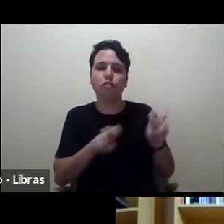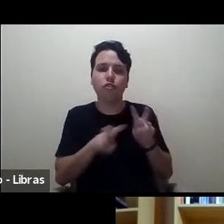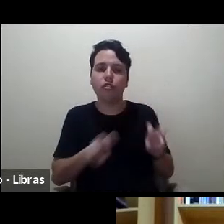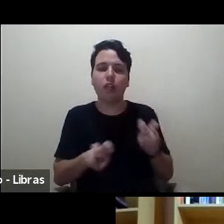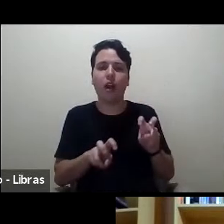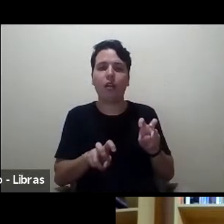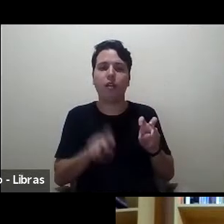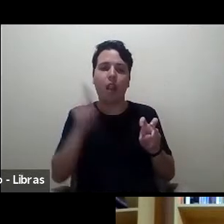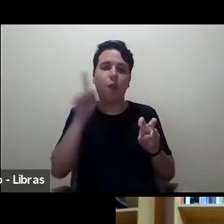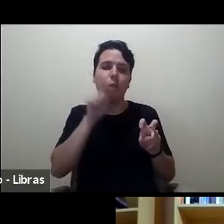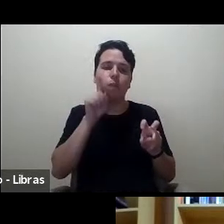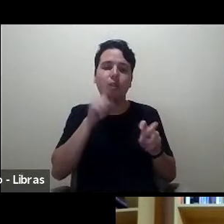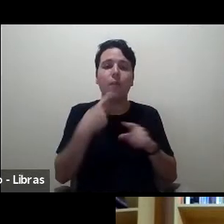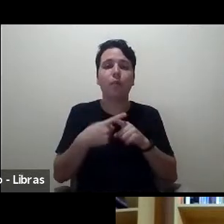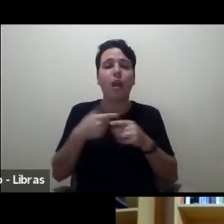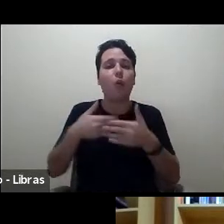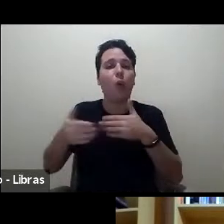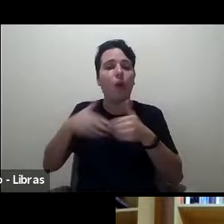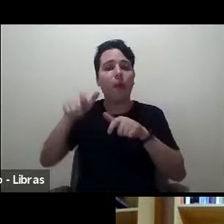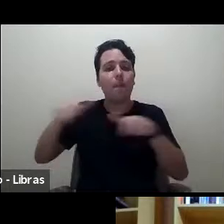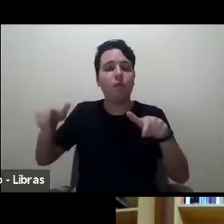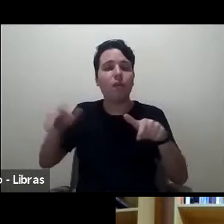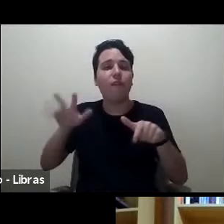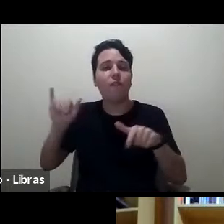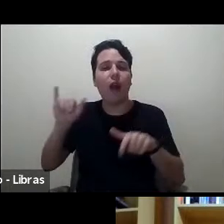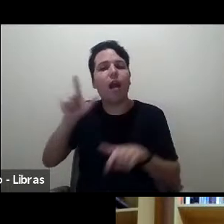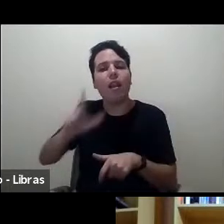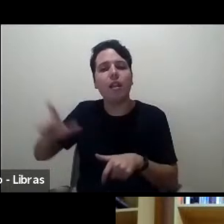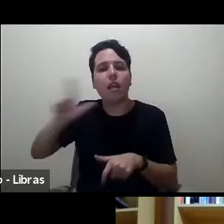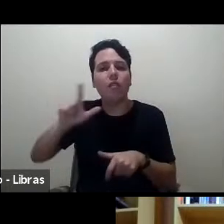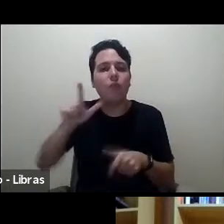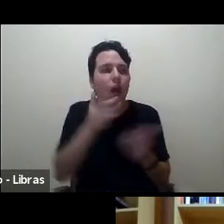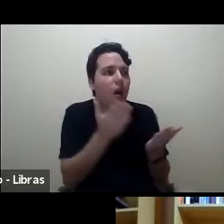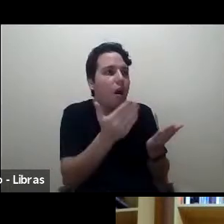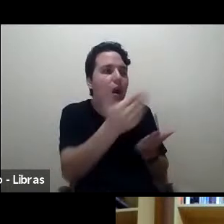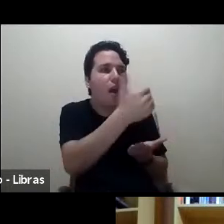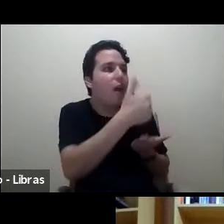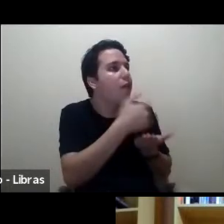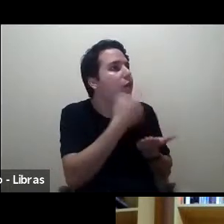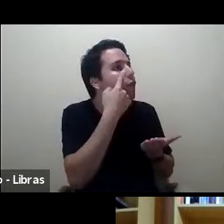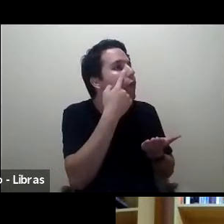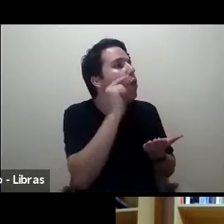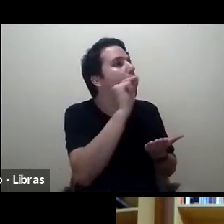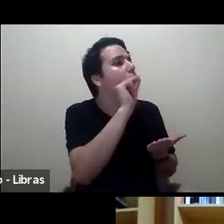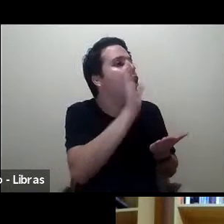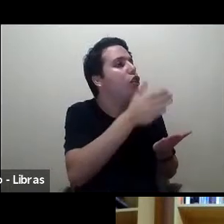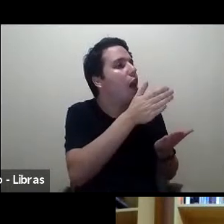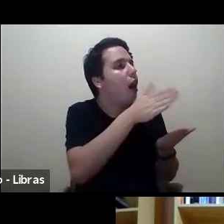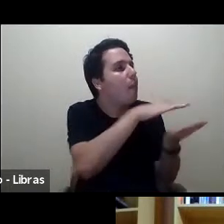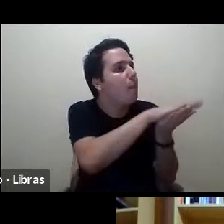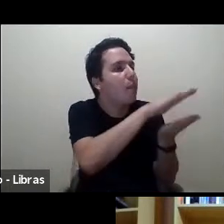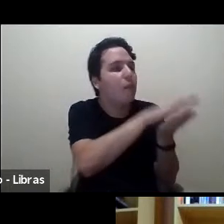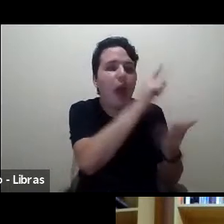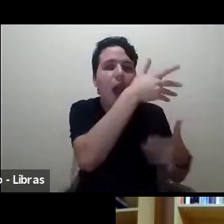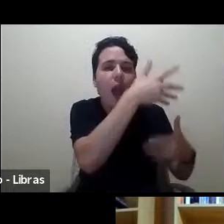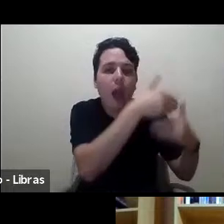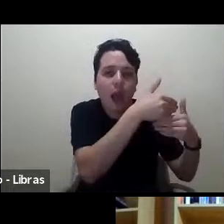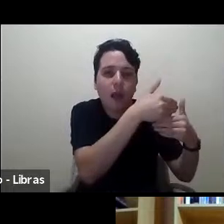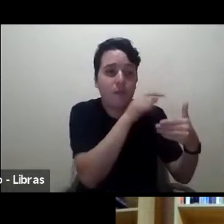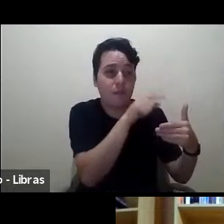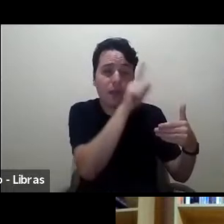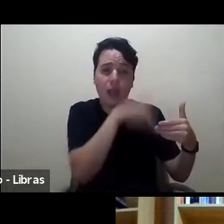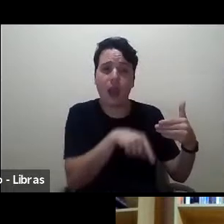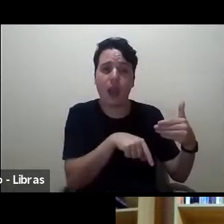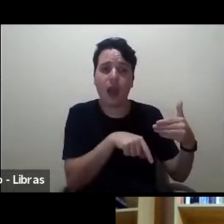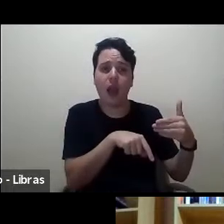levantamento de literatura vai lá também ver o que está se produzindo do ponto de vista de resenhas as resenhas também são fonte